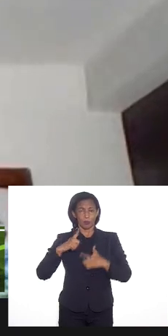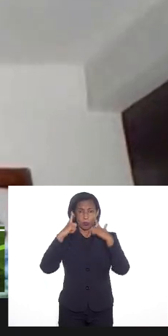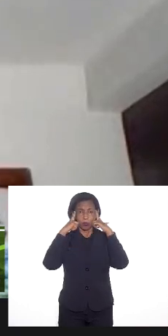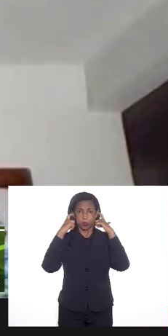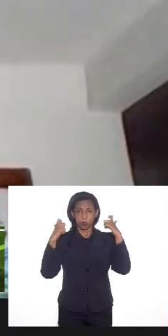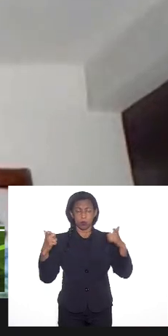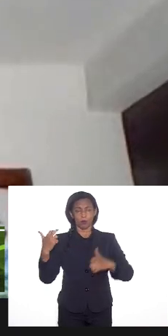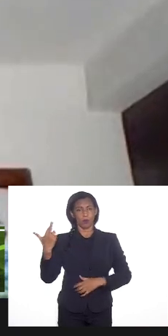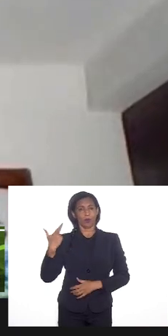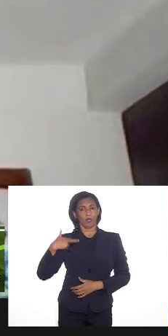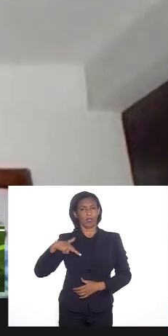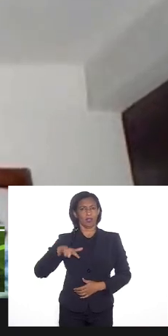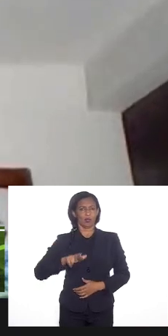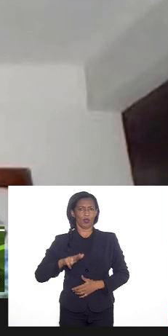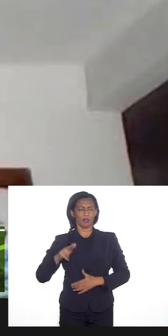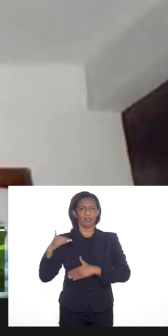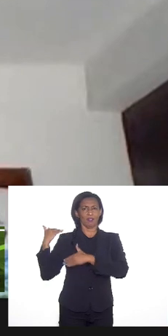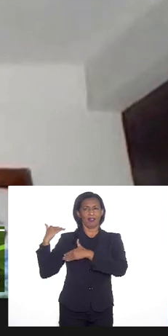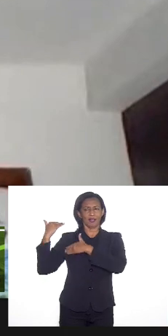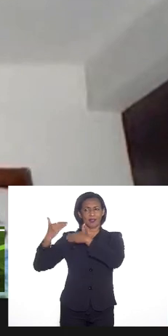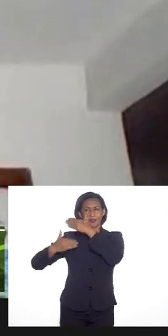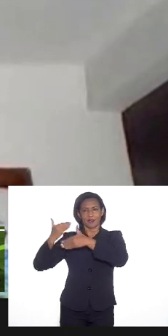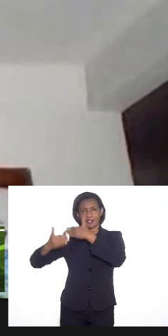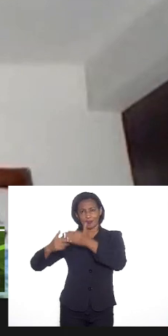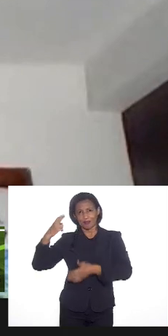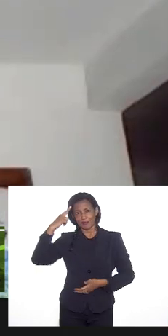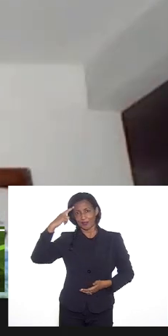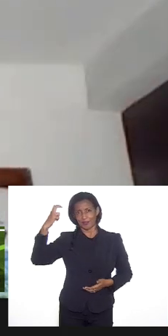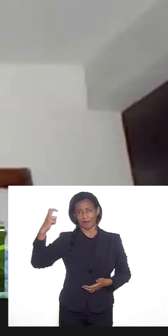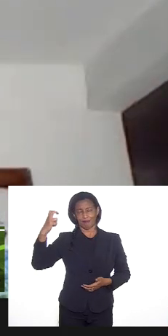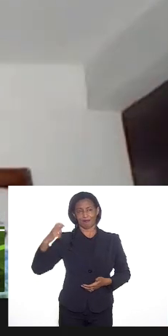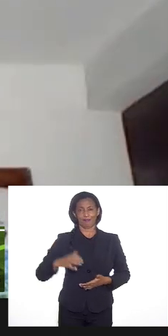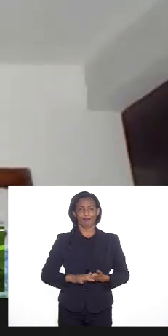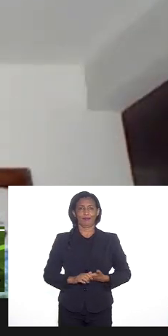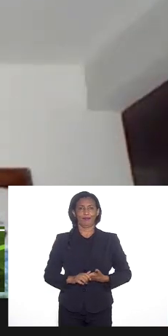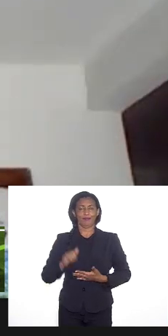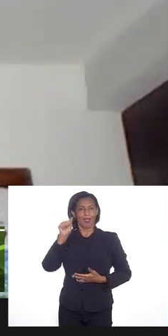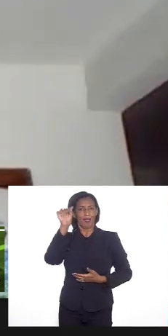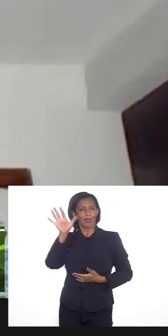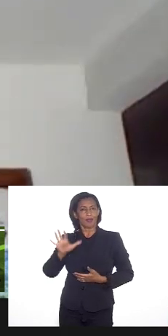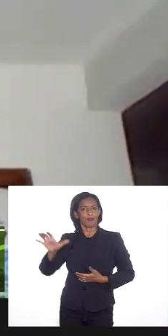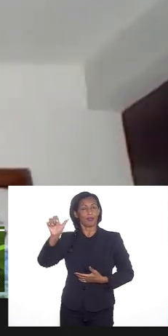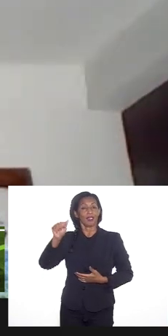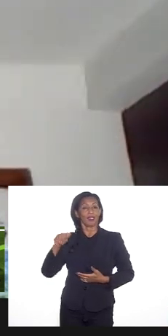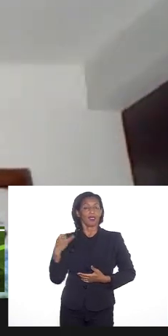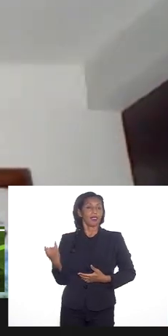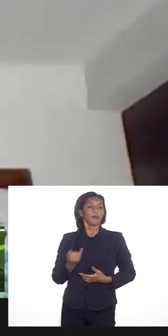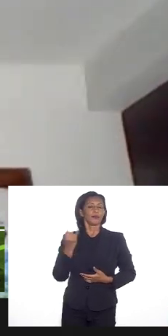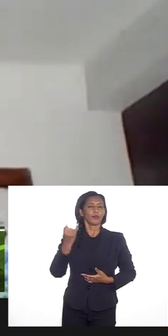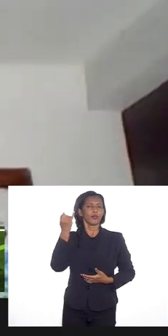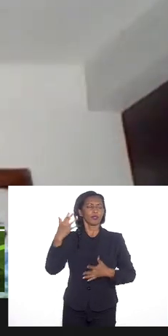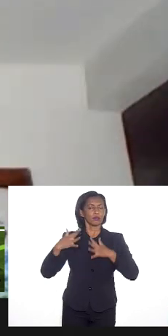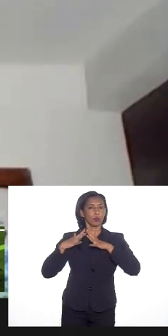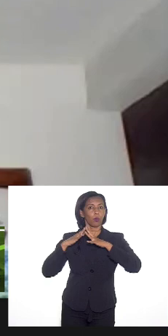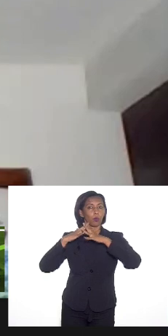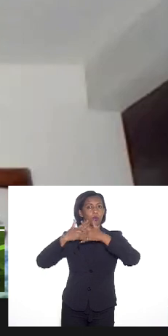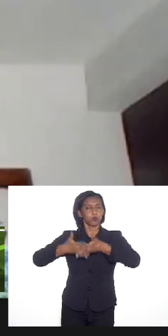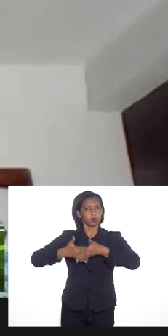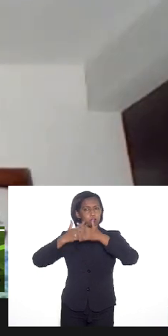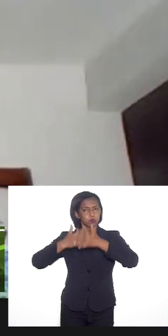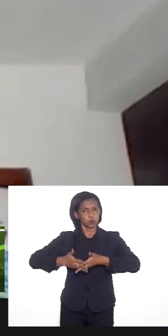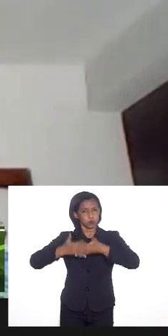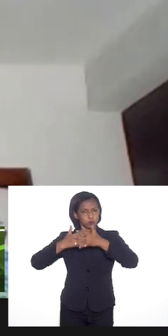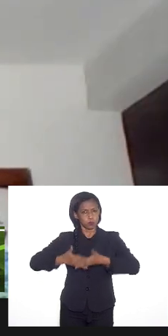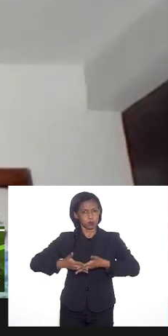religioso às tradições de matrizes africanas. É importante que isso não seja confundido, o conceito de